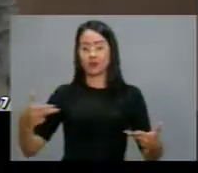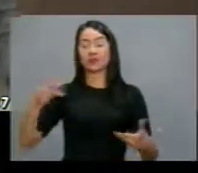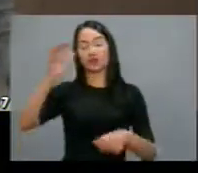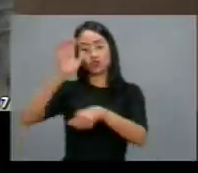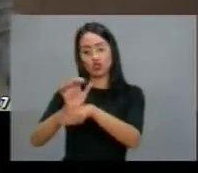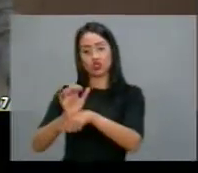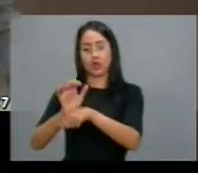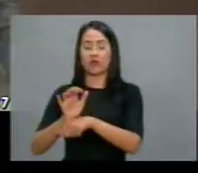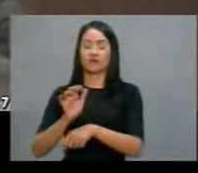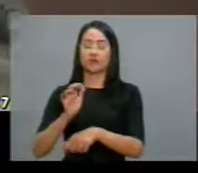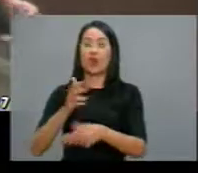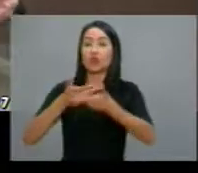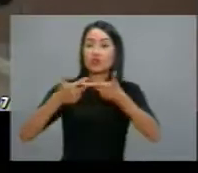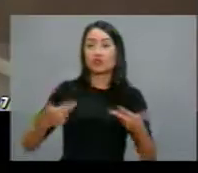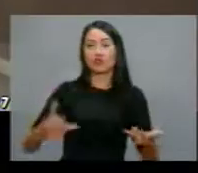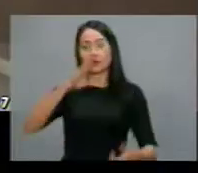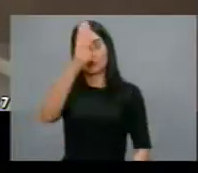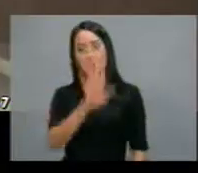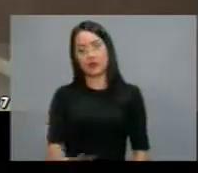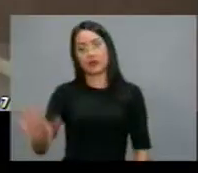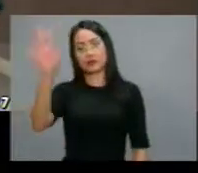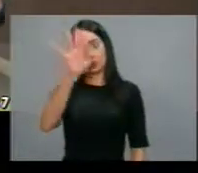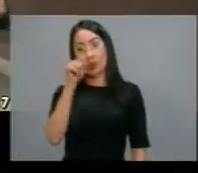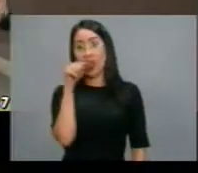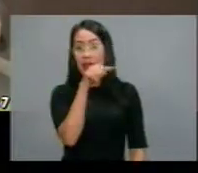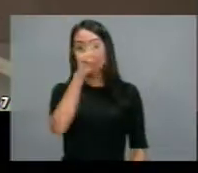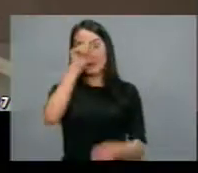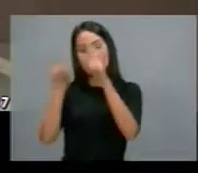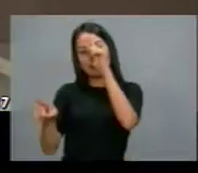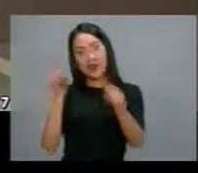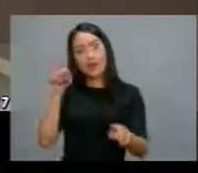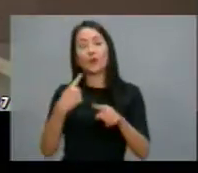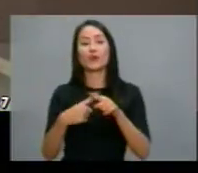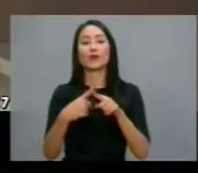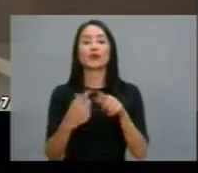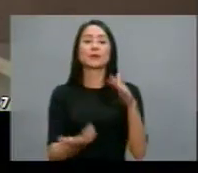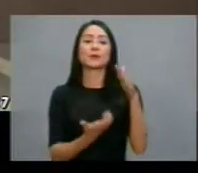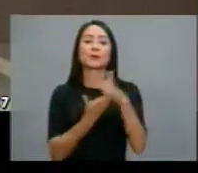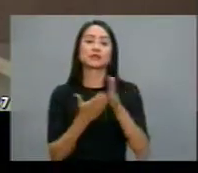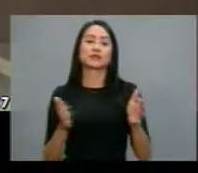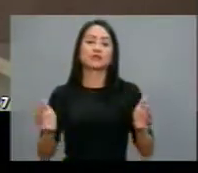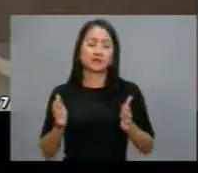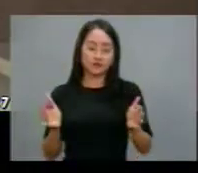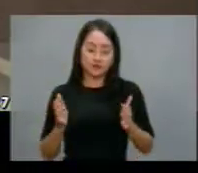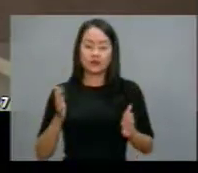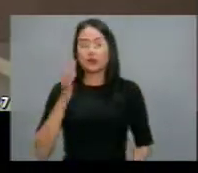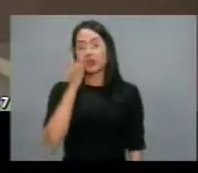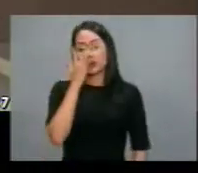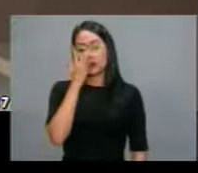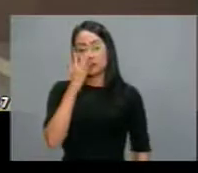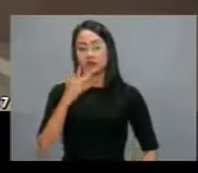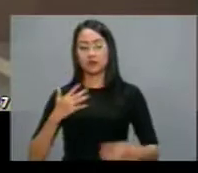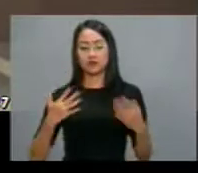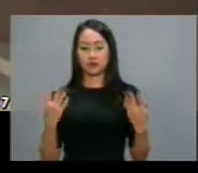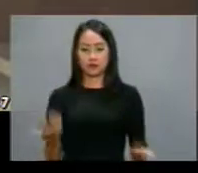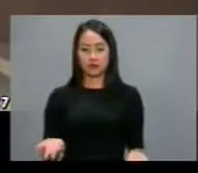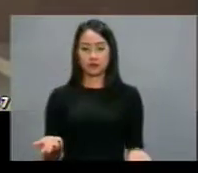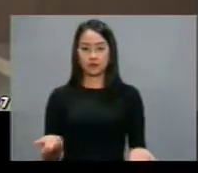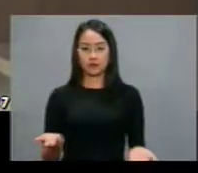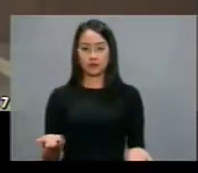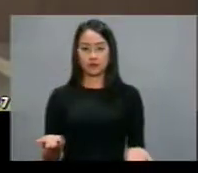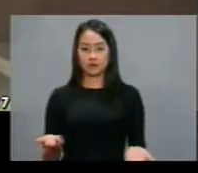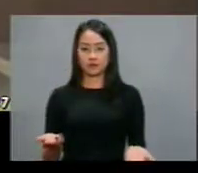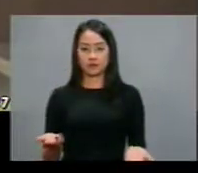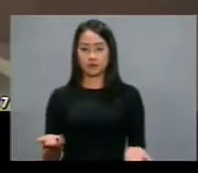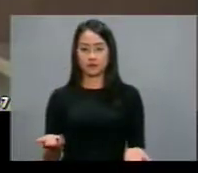do Estado brasileiro. O que está absolutamente evidente, nítido,